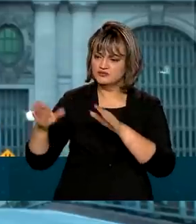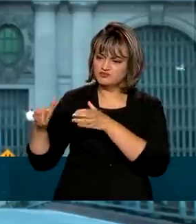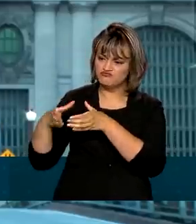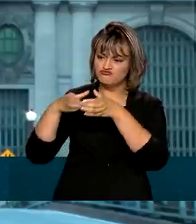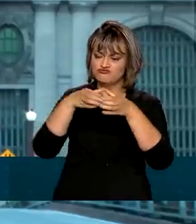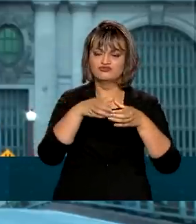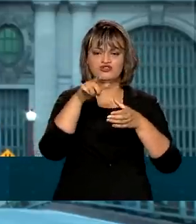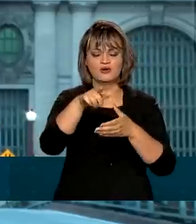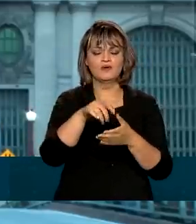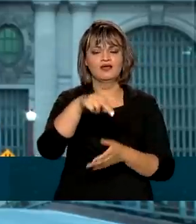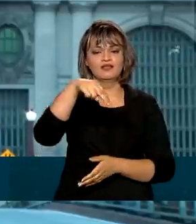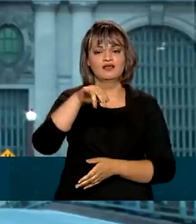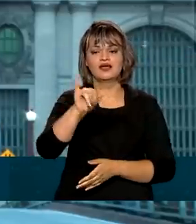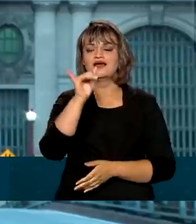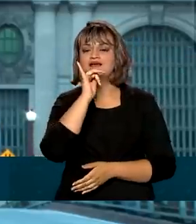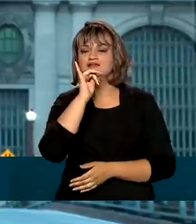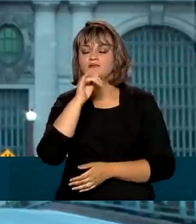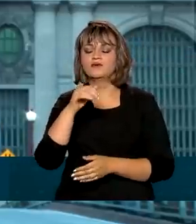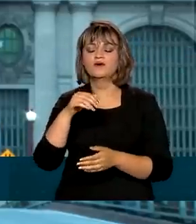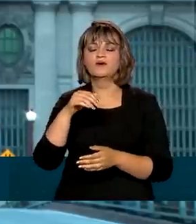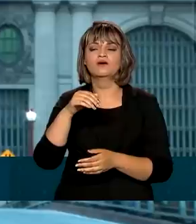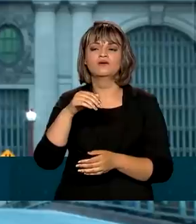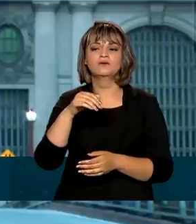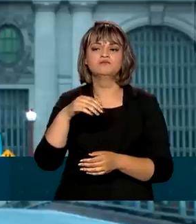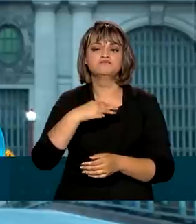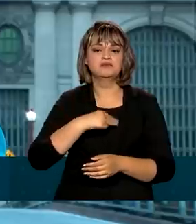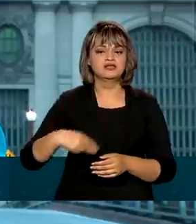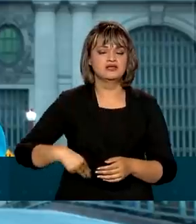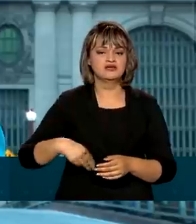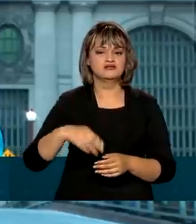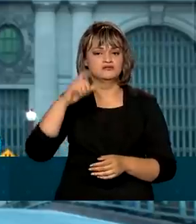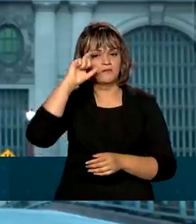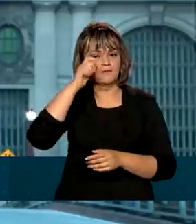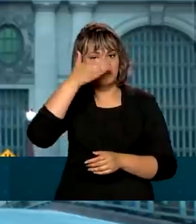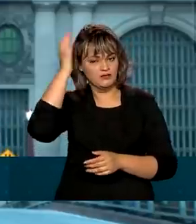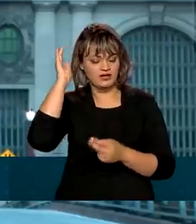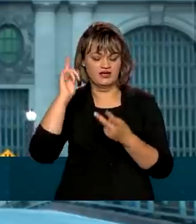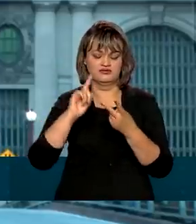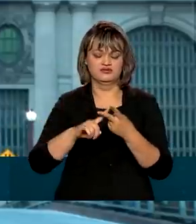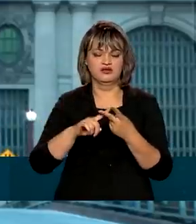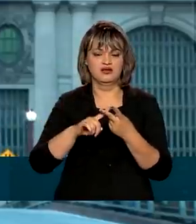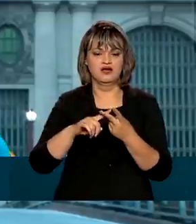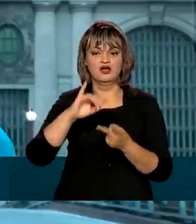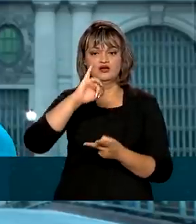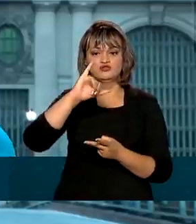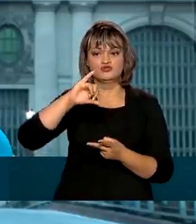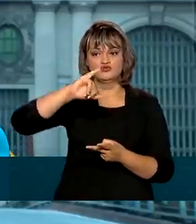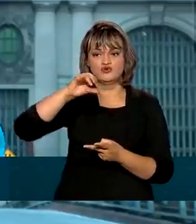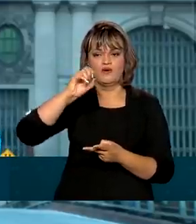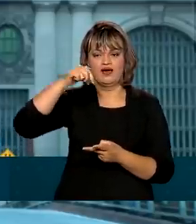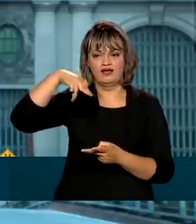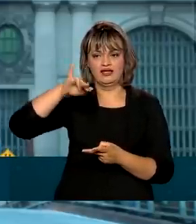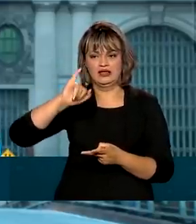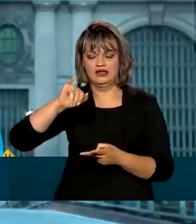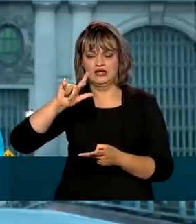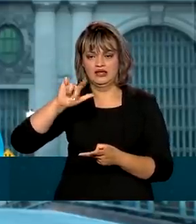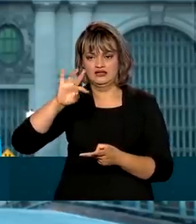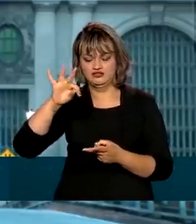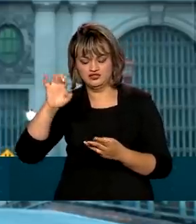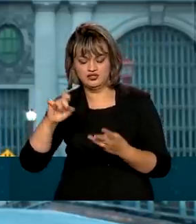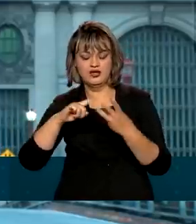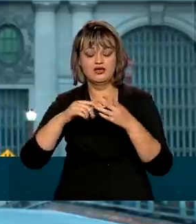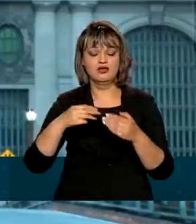Nova Iorque. Entre eles, o ministro da Economia, Paulo Guedes, o ministro do Meio Ambiente, Joaquim Leite, e das Relações